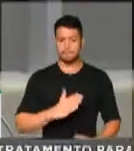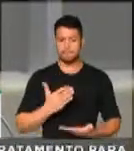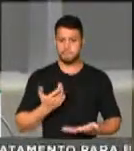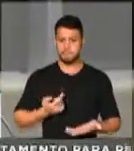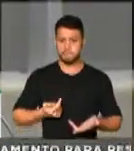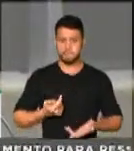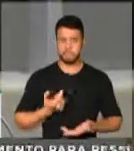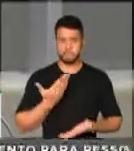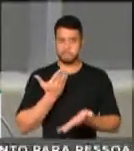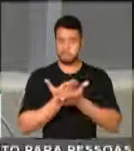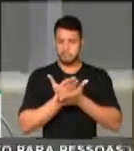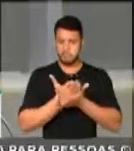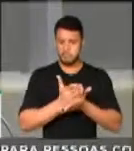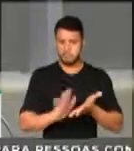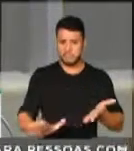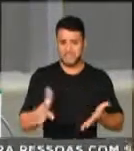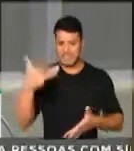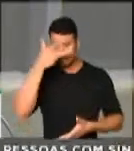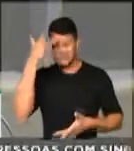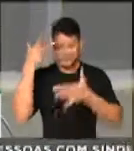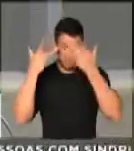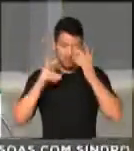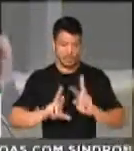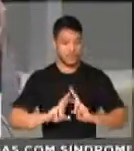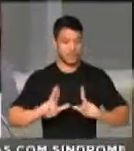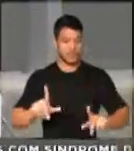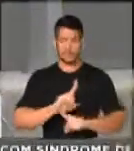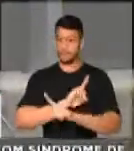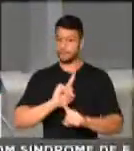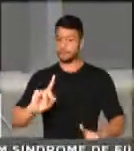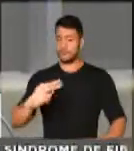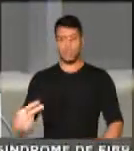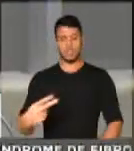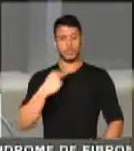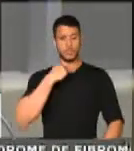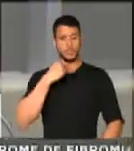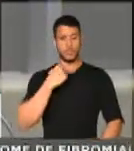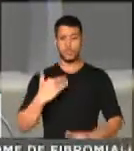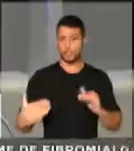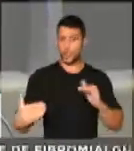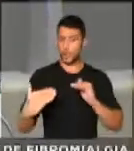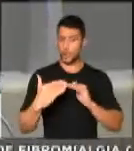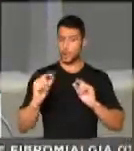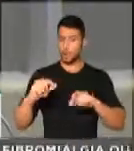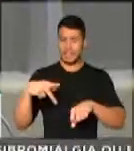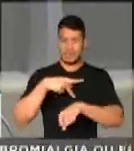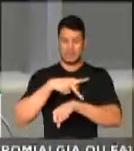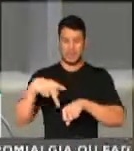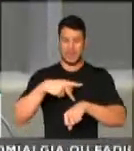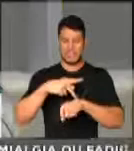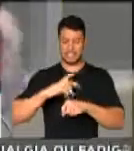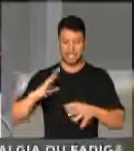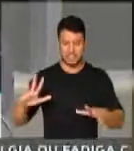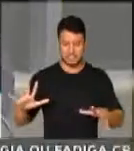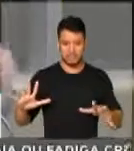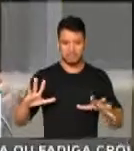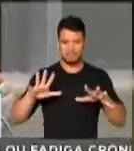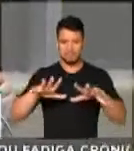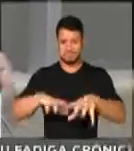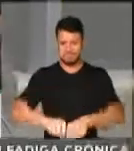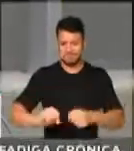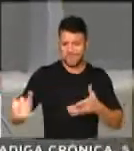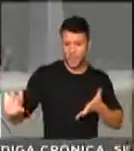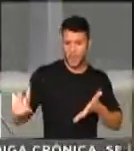agressividade os que pensam diferente. Não podemos concordar que o país seja tomado pelo ódio, que a